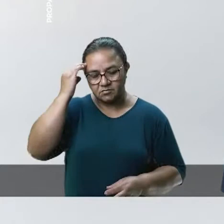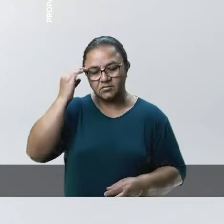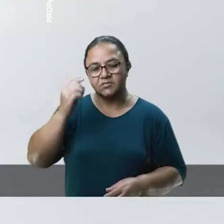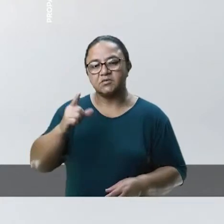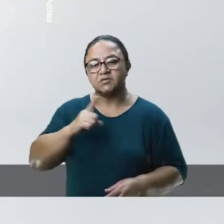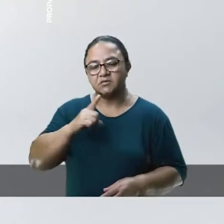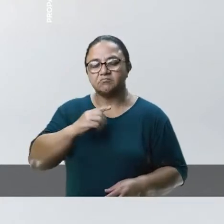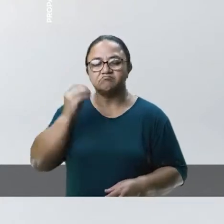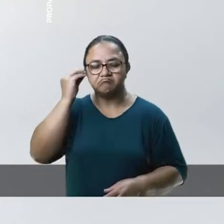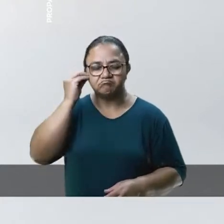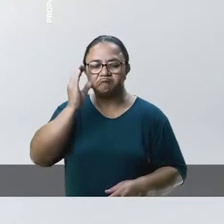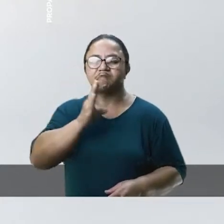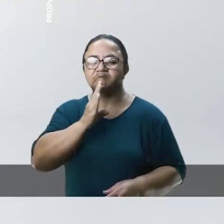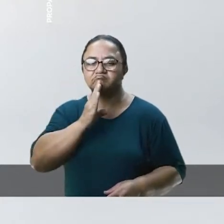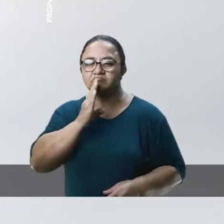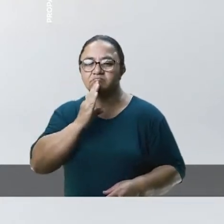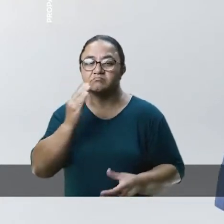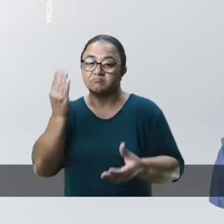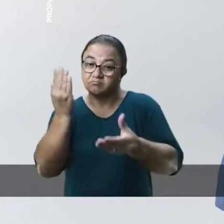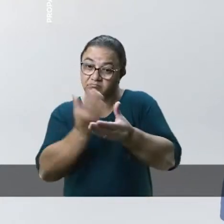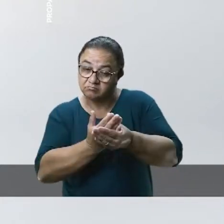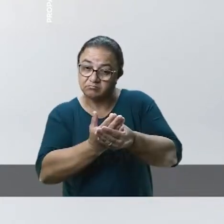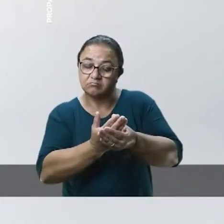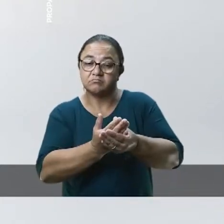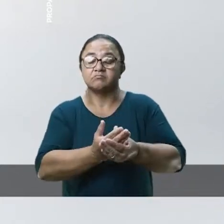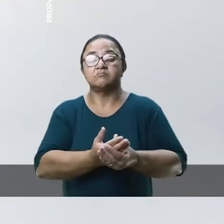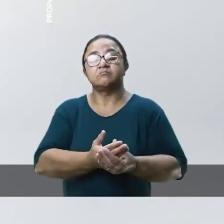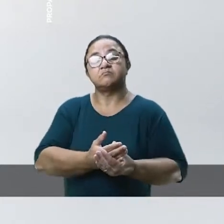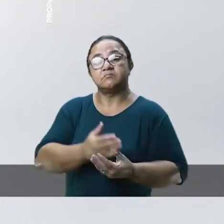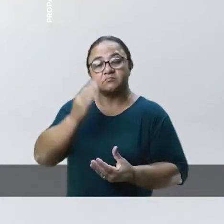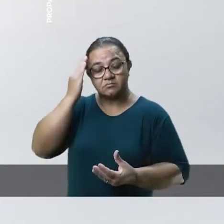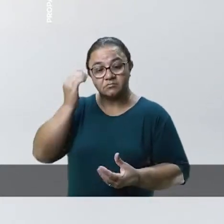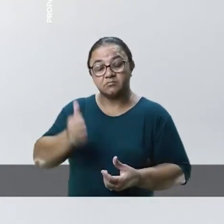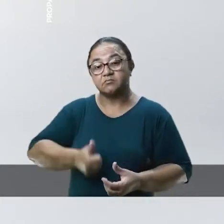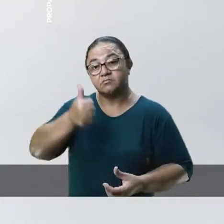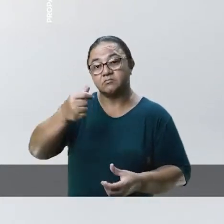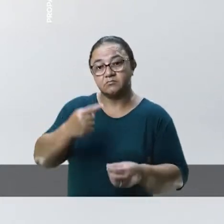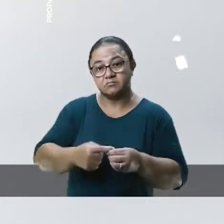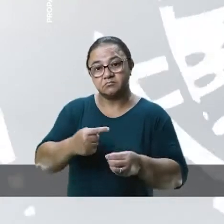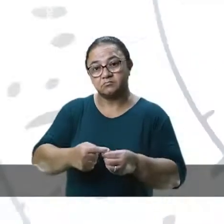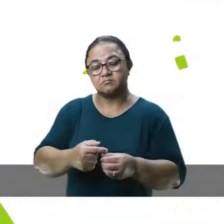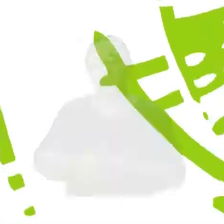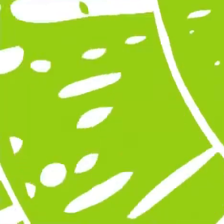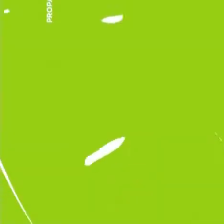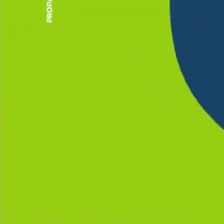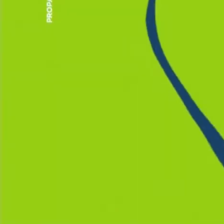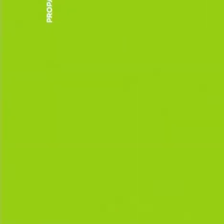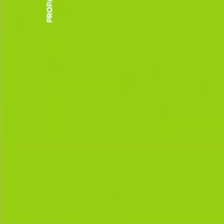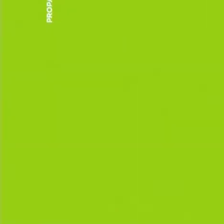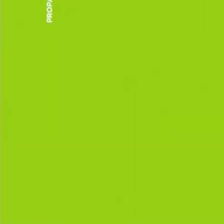Porque ele tem conhecimento, ele conhece todas as pastas e sabe o que é melhor pra nossa cidade.